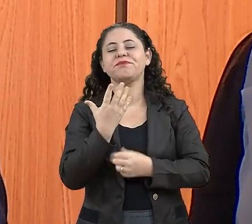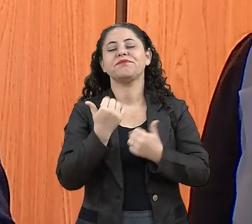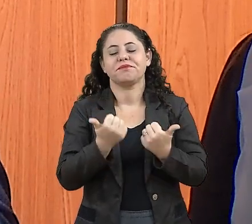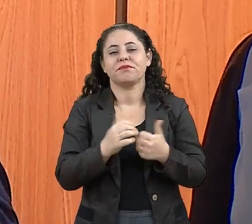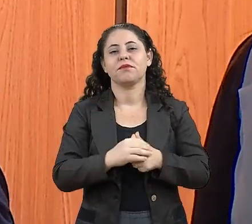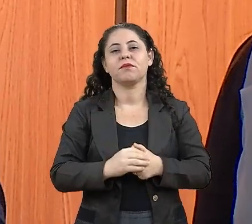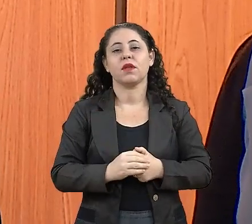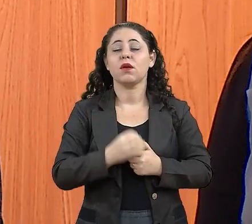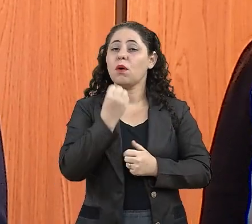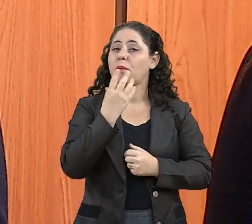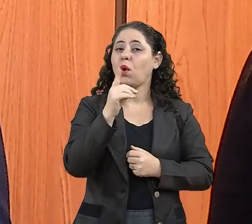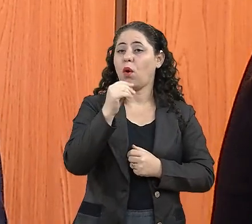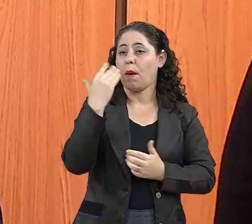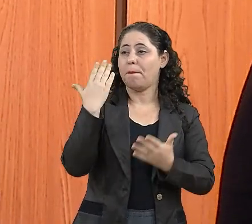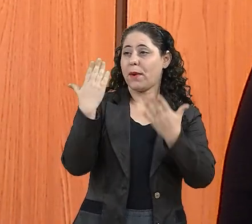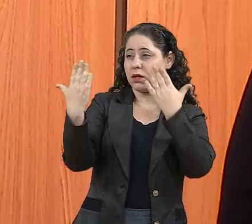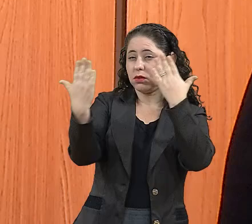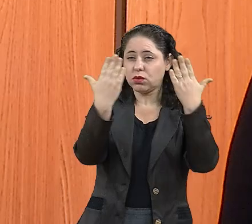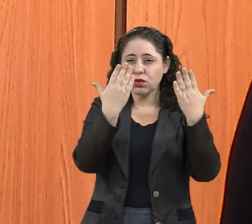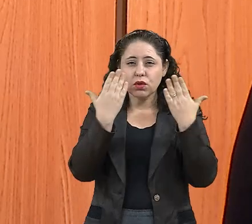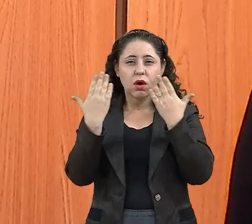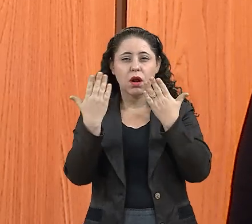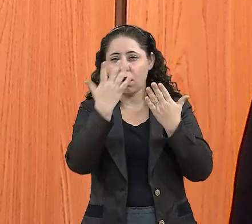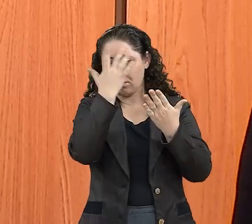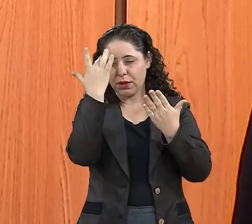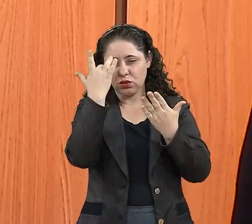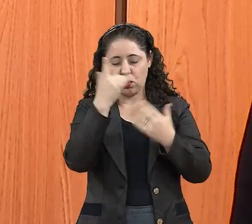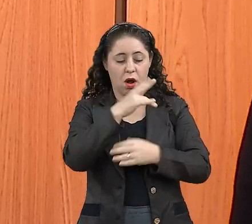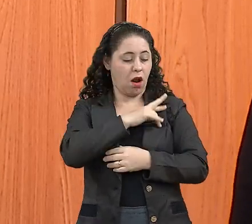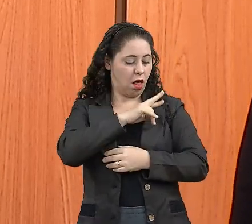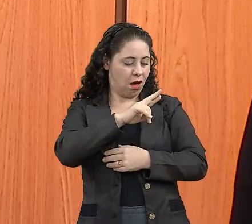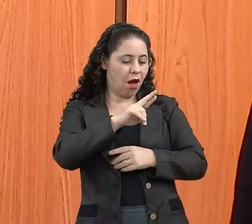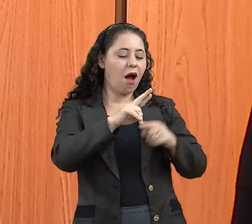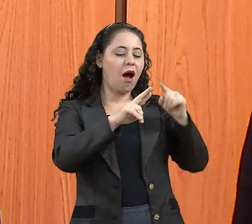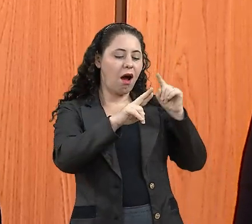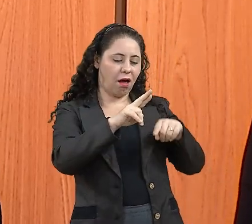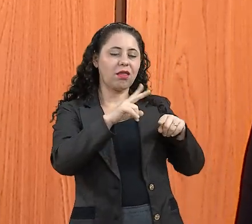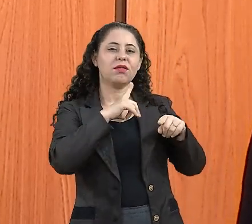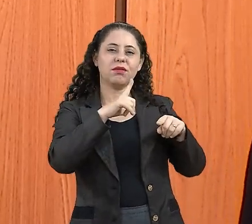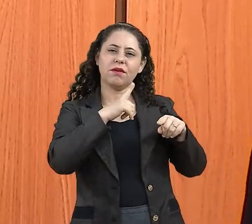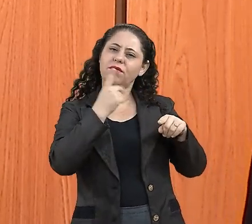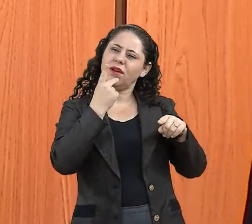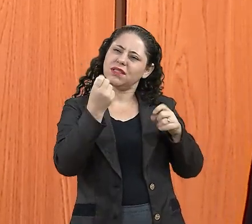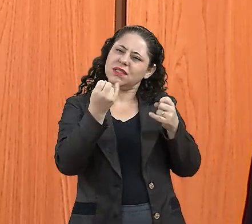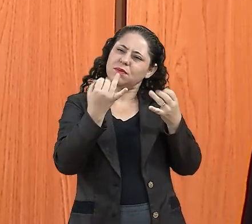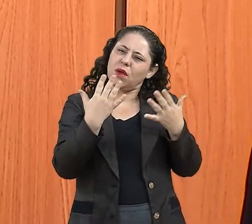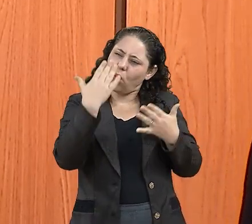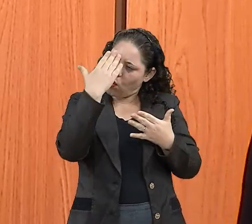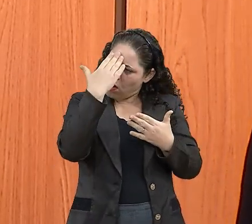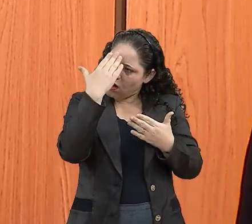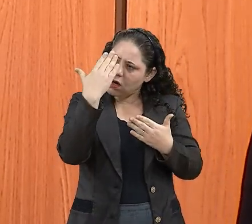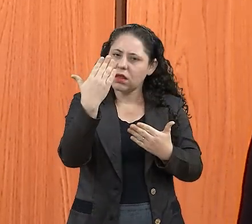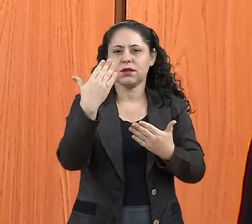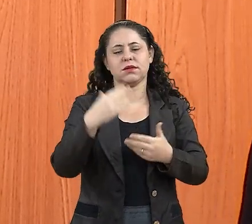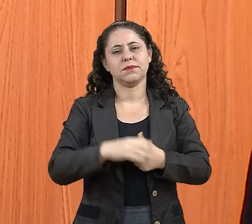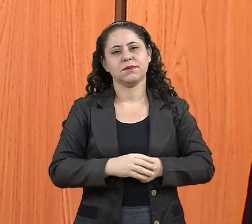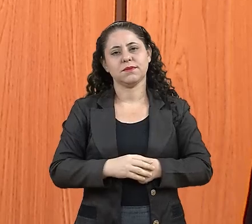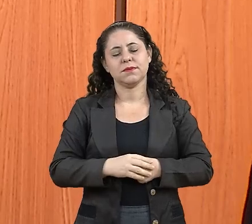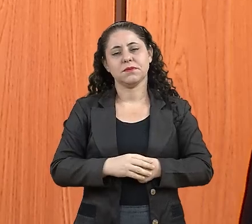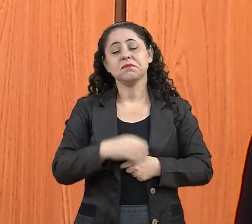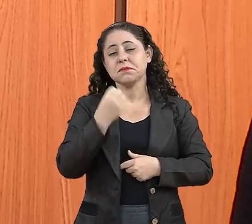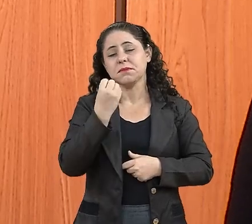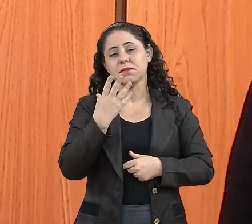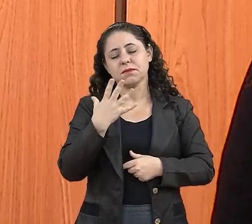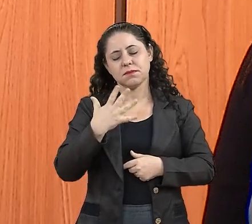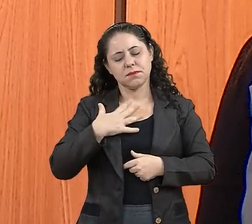bom, os psicólogos, os religiosos, eles têm dito assim, o agradecer, ele faz bem,